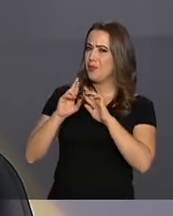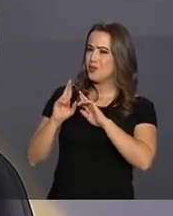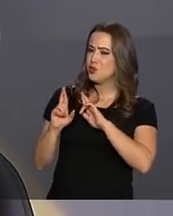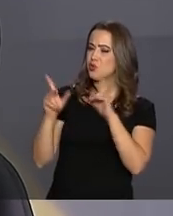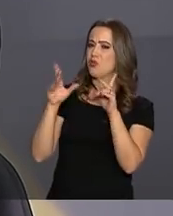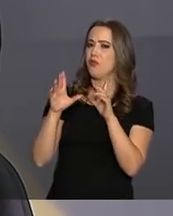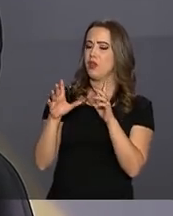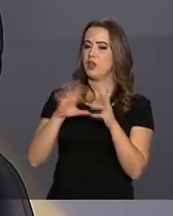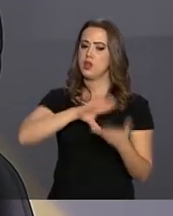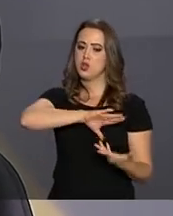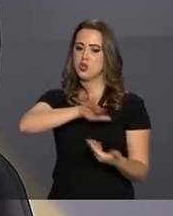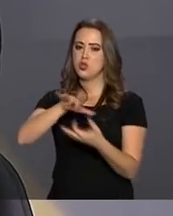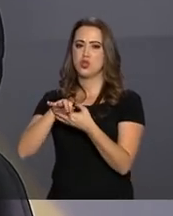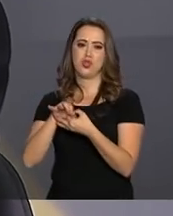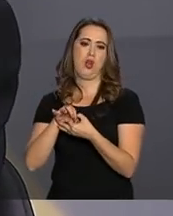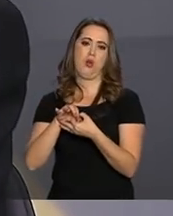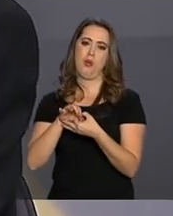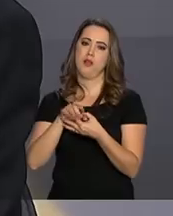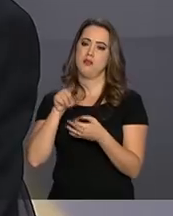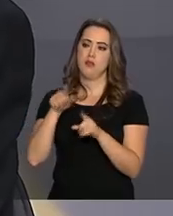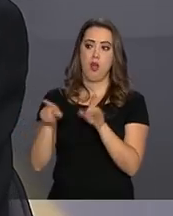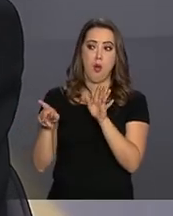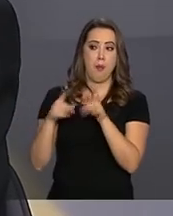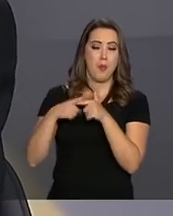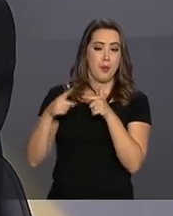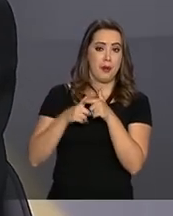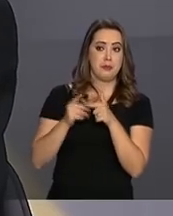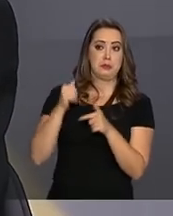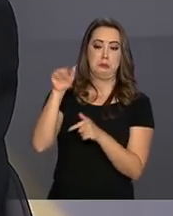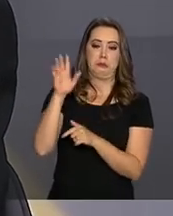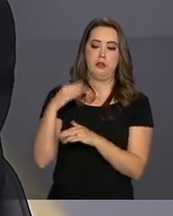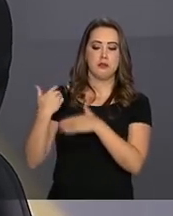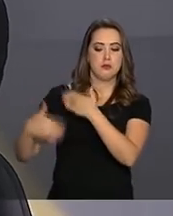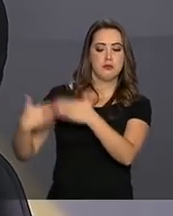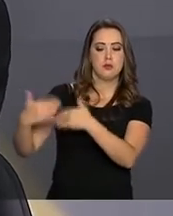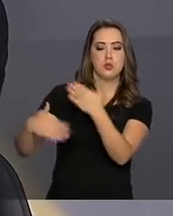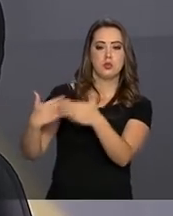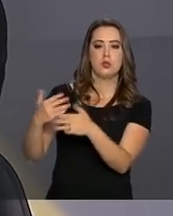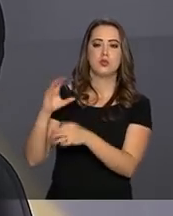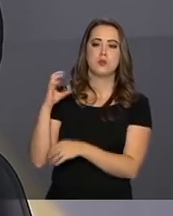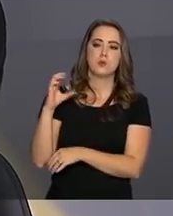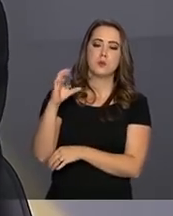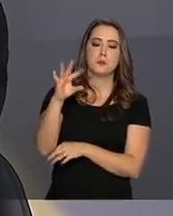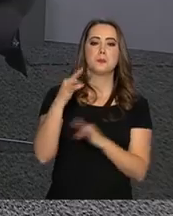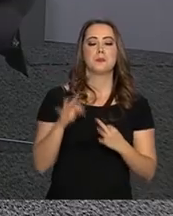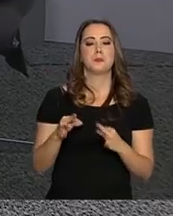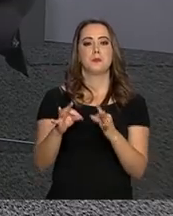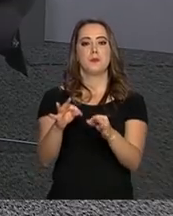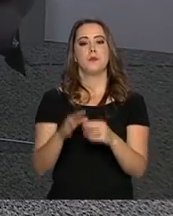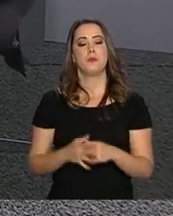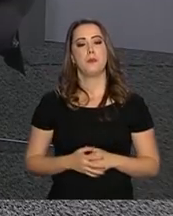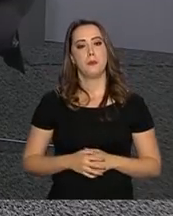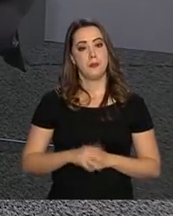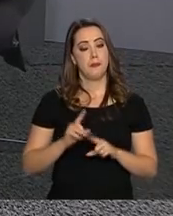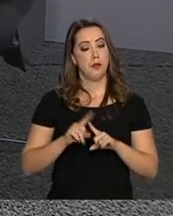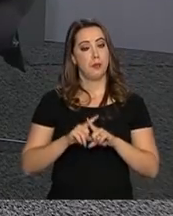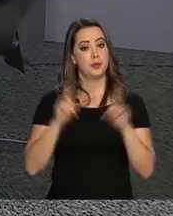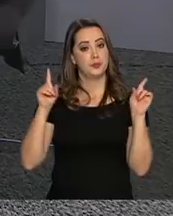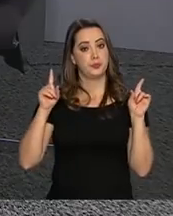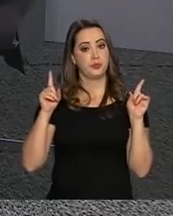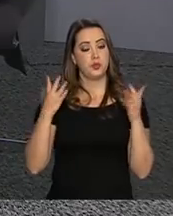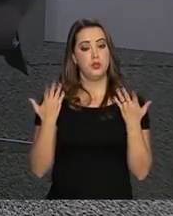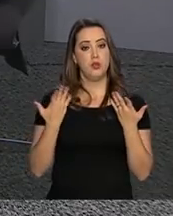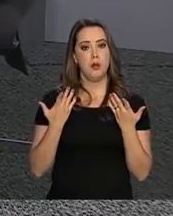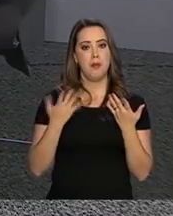alguns estudos demonstram isso, têm muito mais a ver com o desenvolvimento científico e tecnológico, mas a